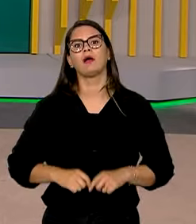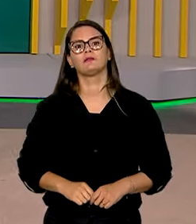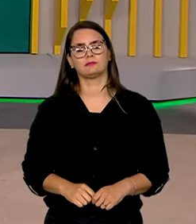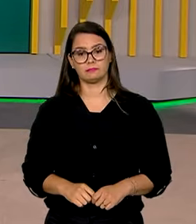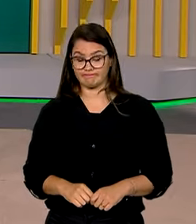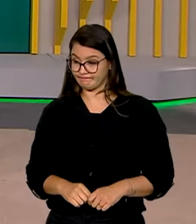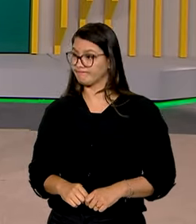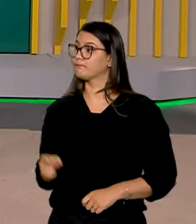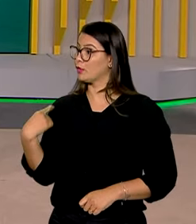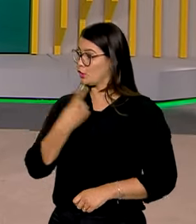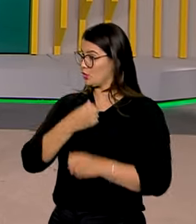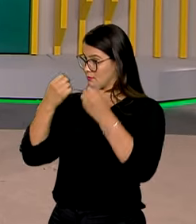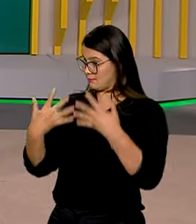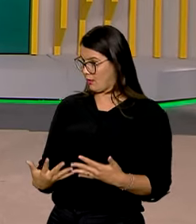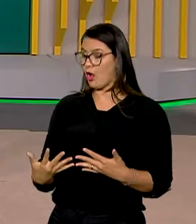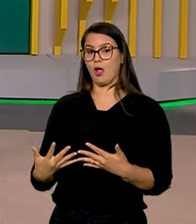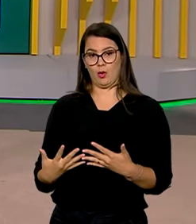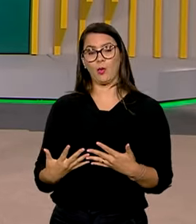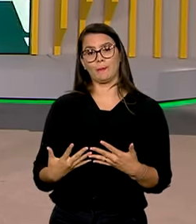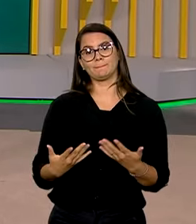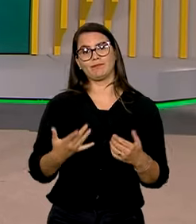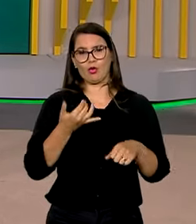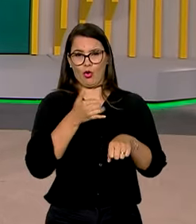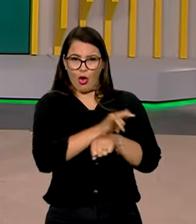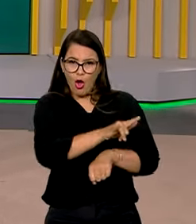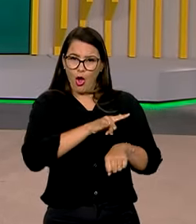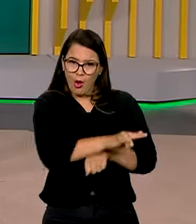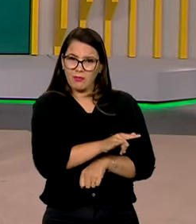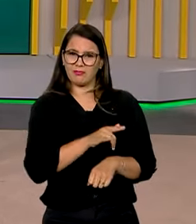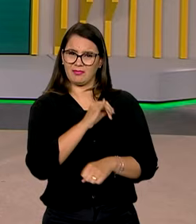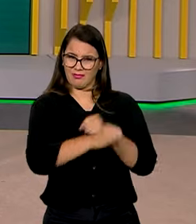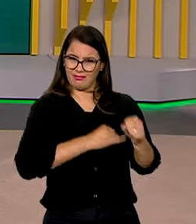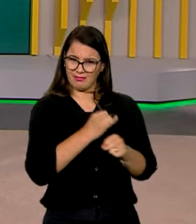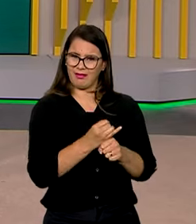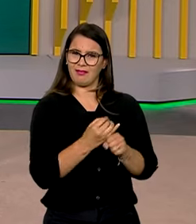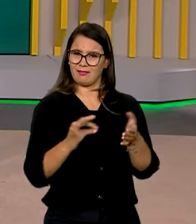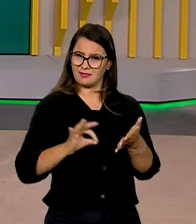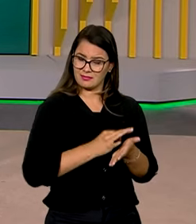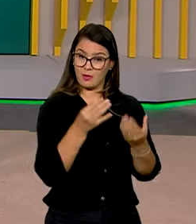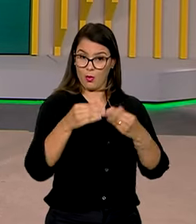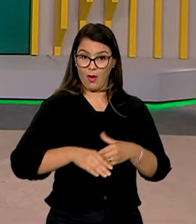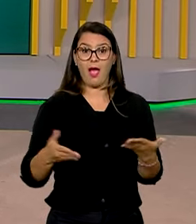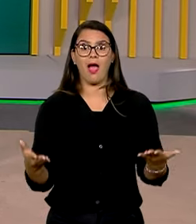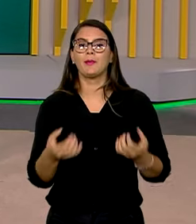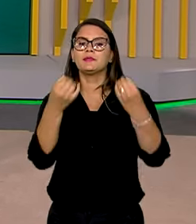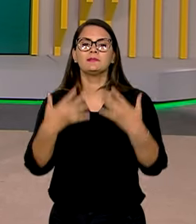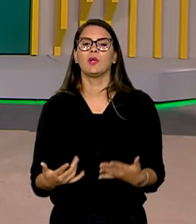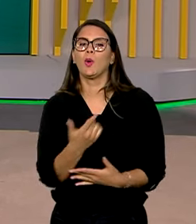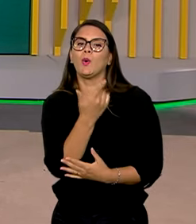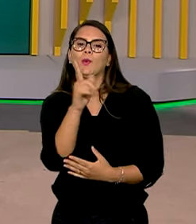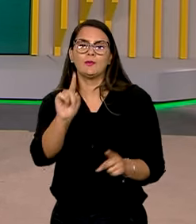Carol, a gente falou agora há pouco aí de um golpe pela internet, inscrição para um concurso, né? E vamos falar agora sobre um outro